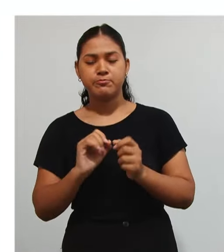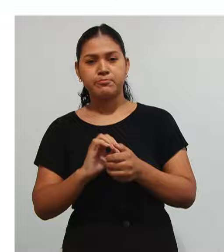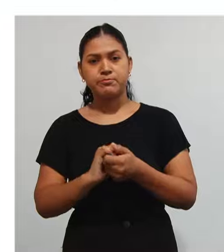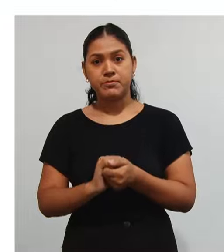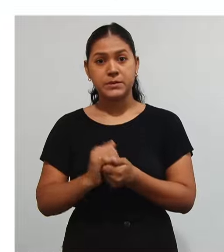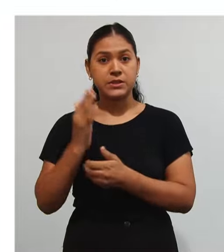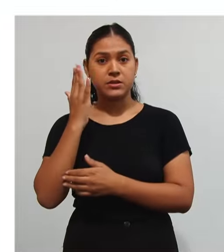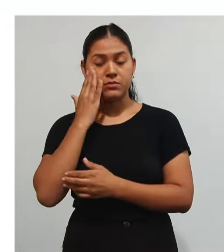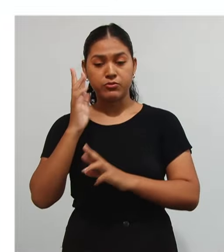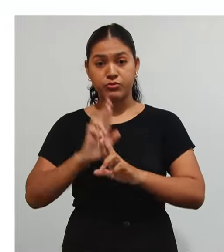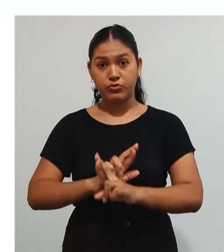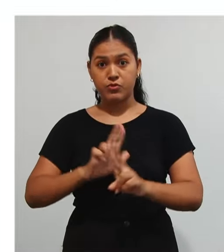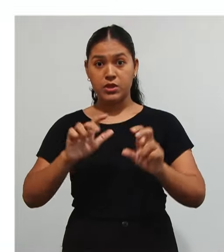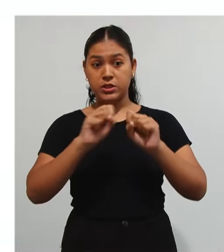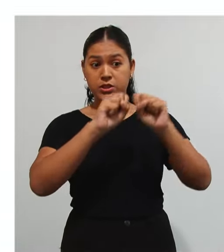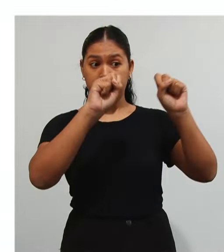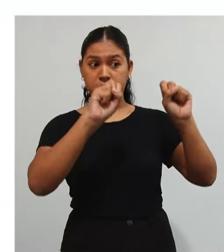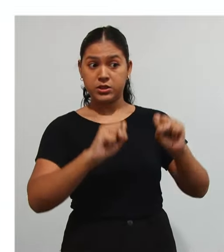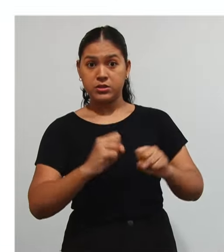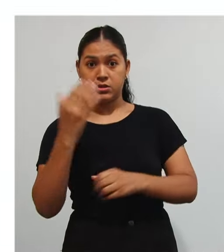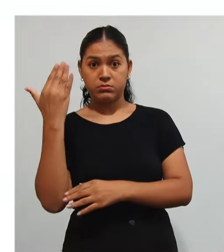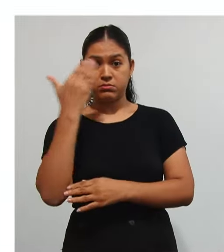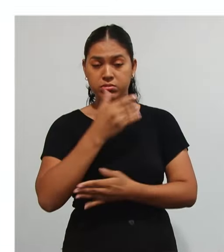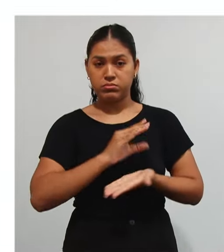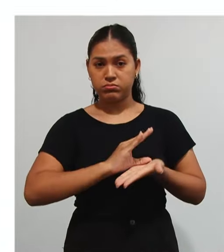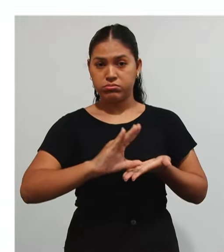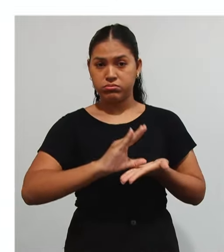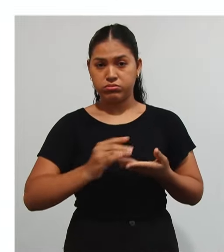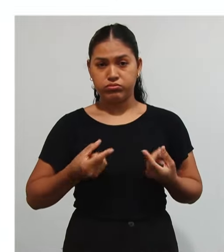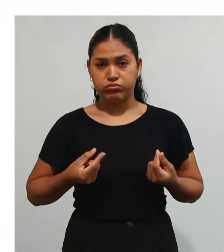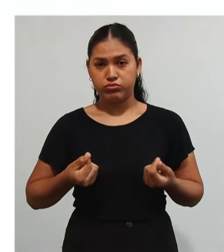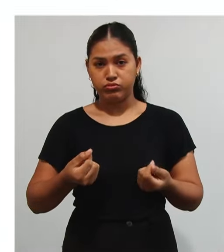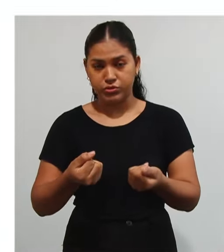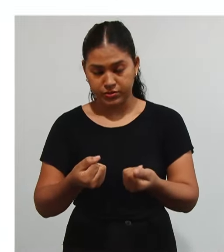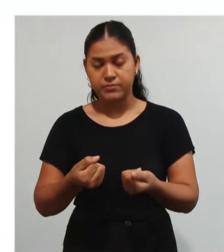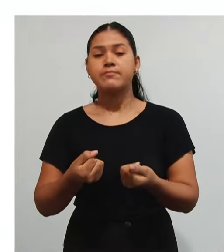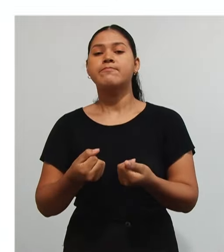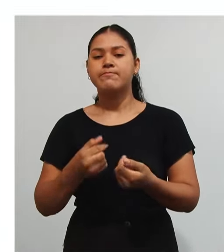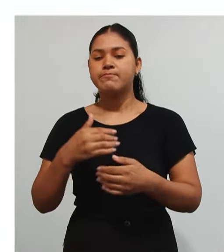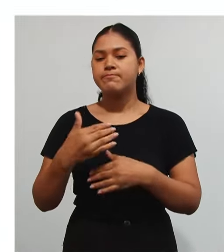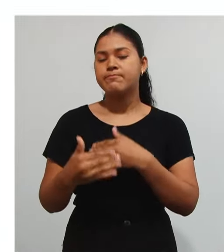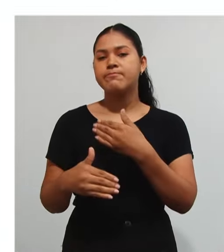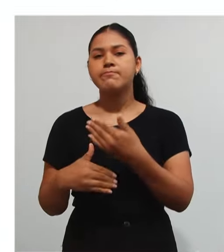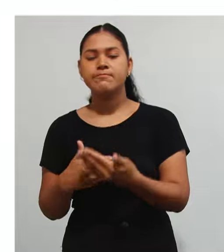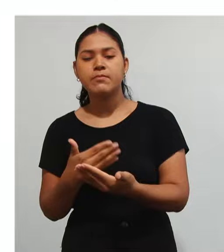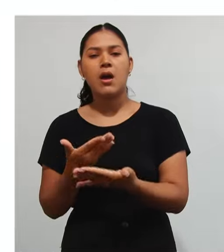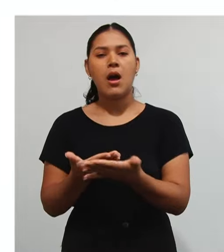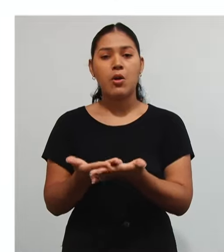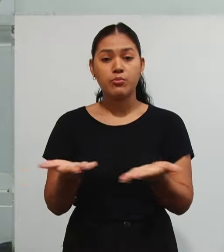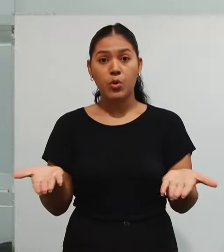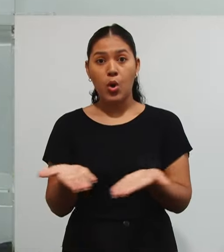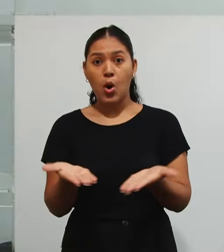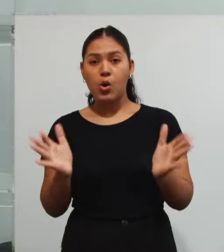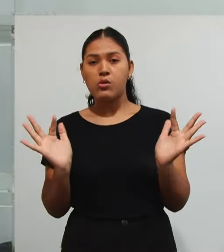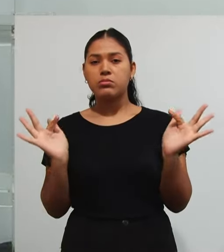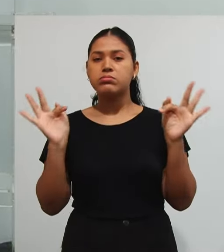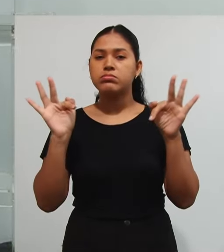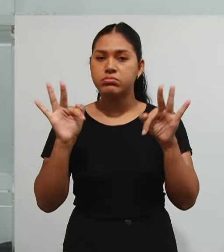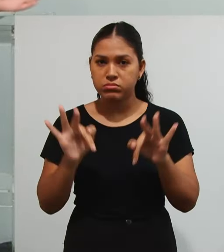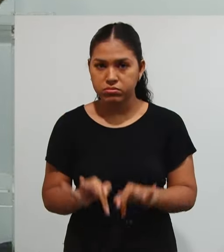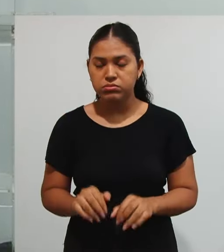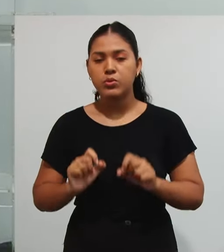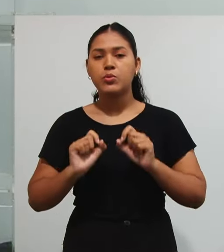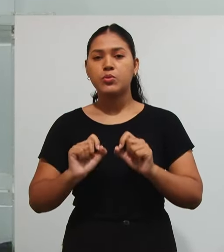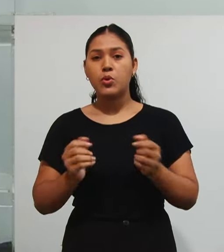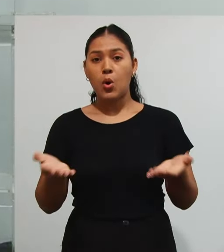diferenciar os sistemas De prestação de contas públicas No final desse nosso Bate-papo, dessa nossa